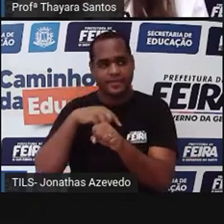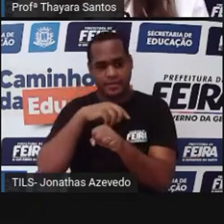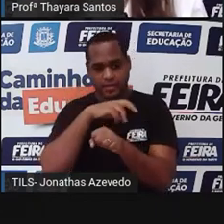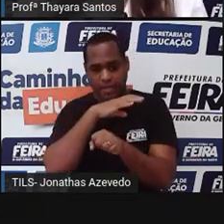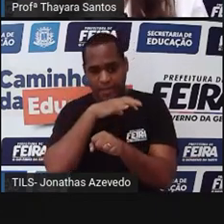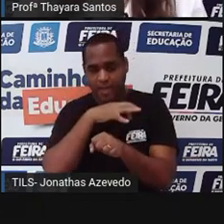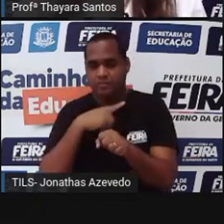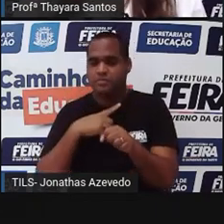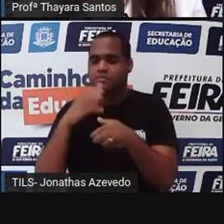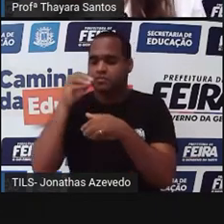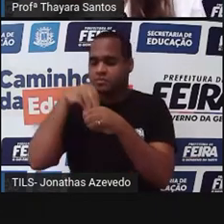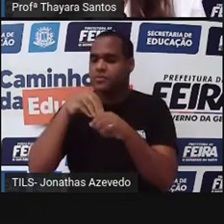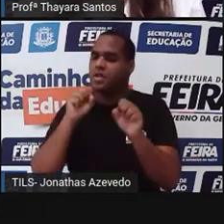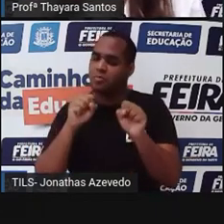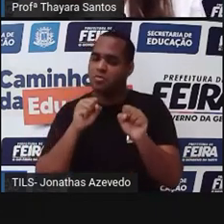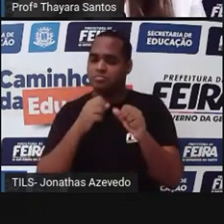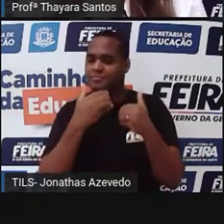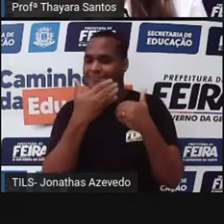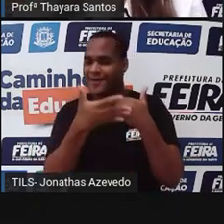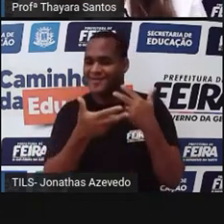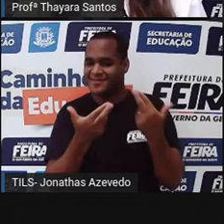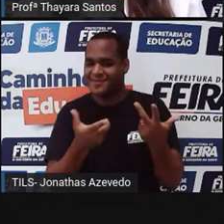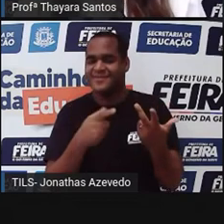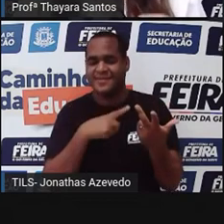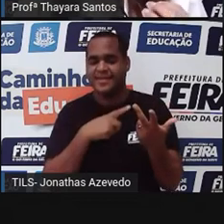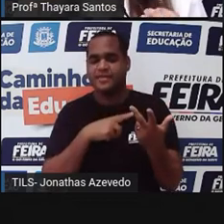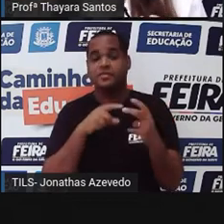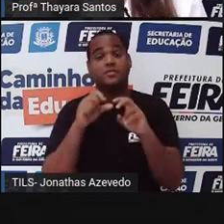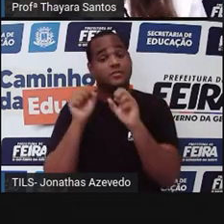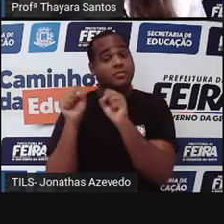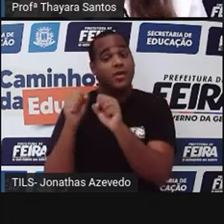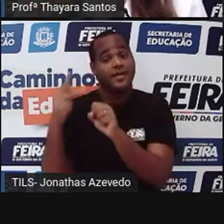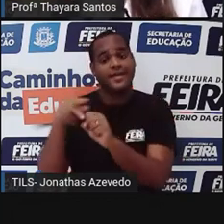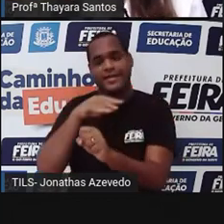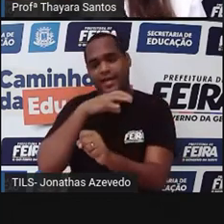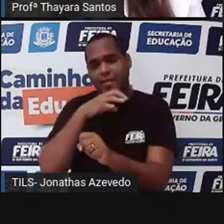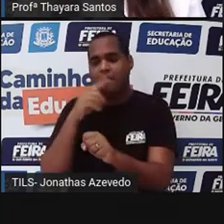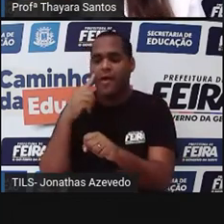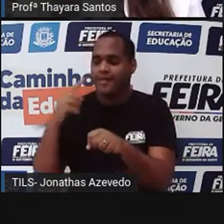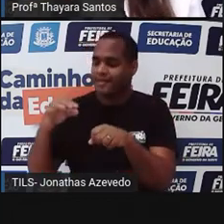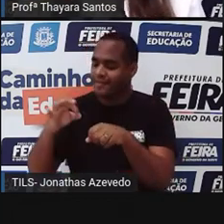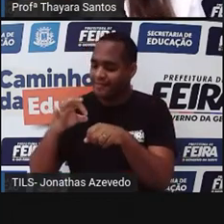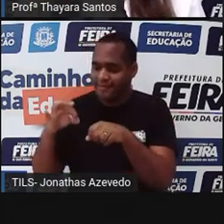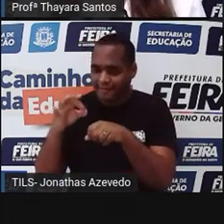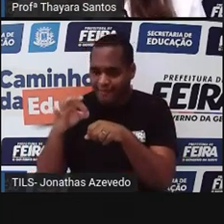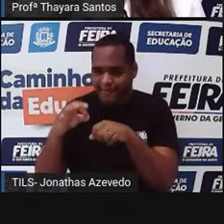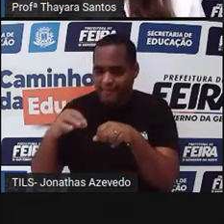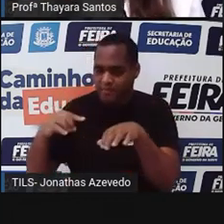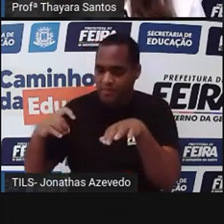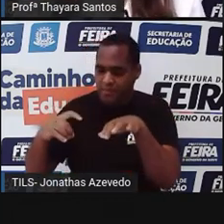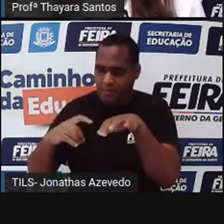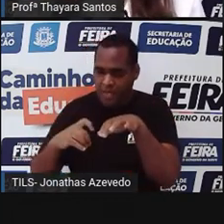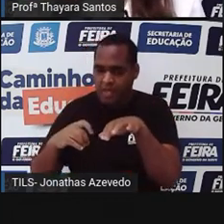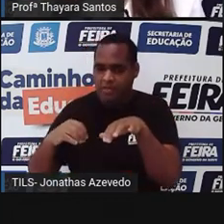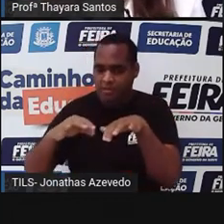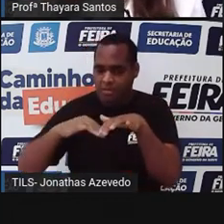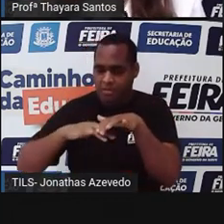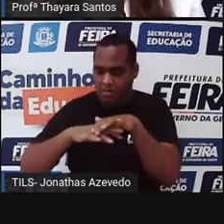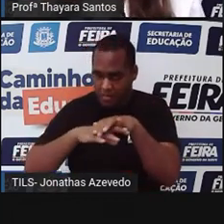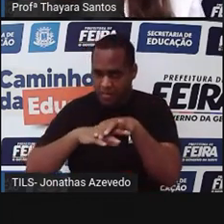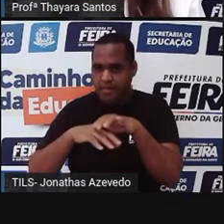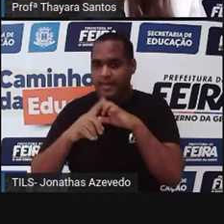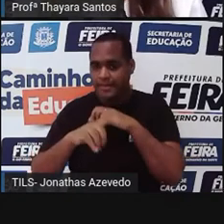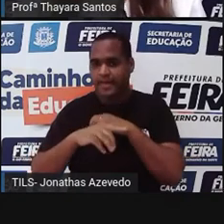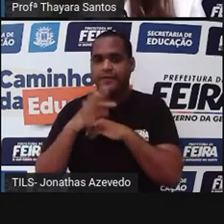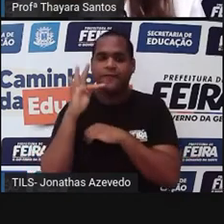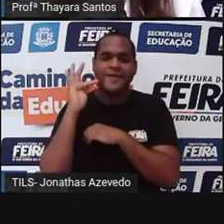interna, mas ela também pode ser externa, né? Pode tanto o animal ir lá colocar os espermatozoides, introduzir os espermatozoides dentro